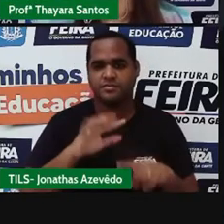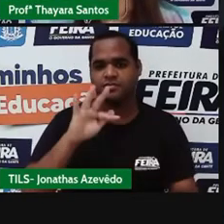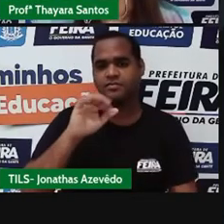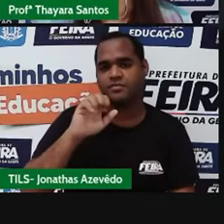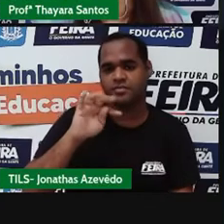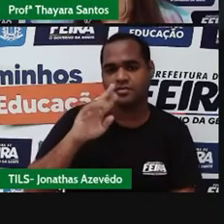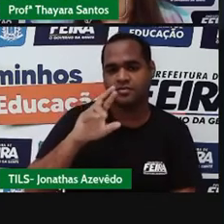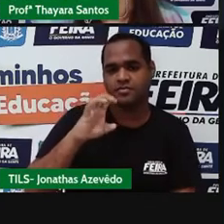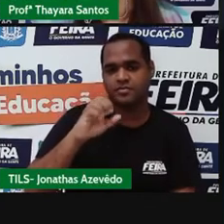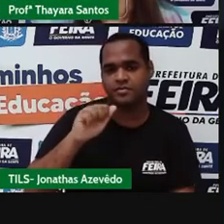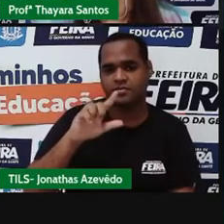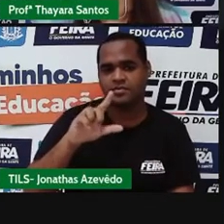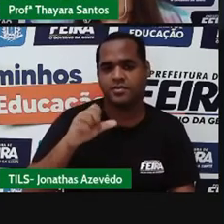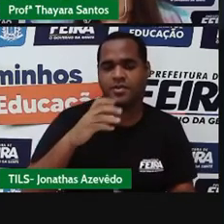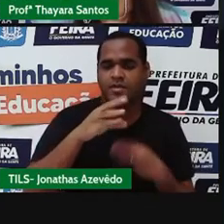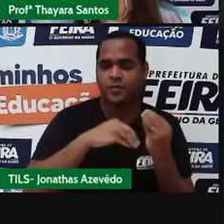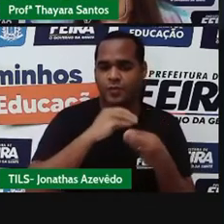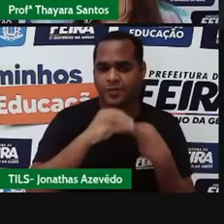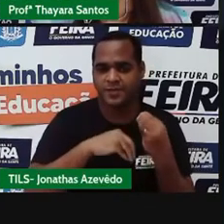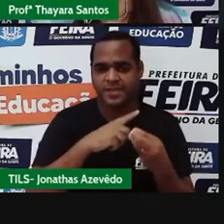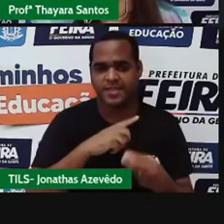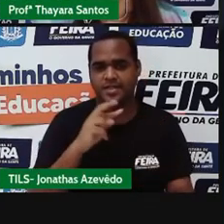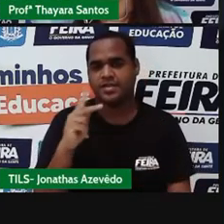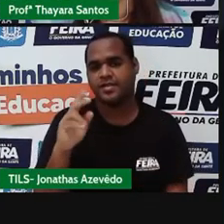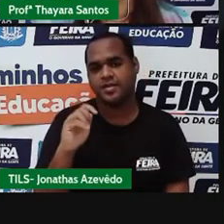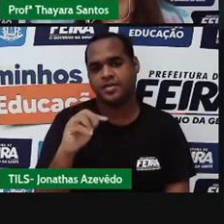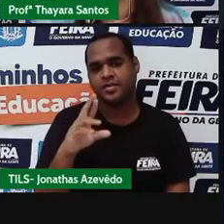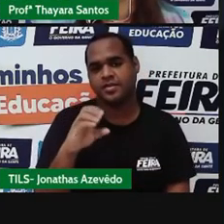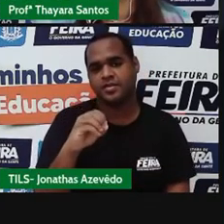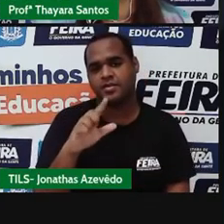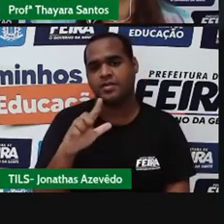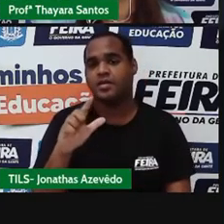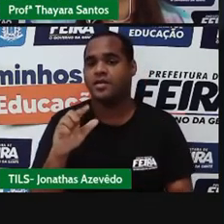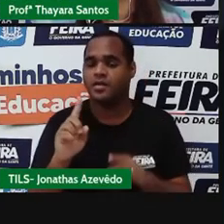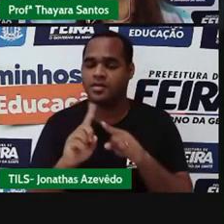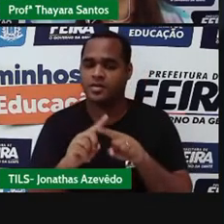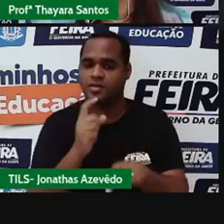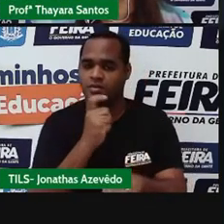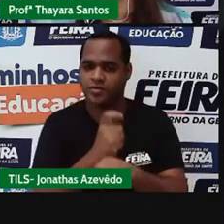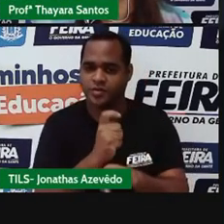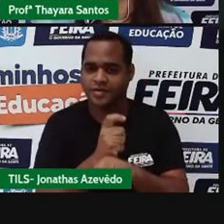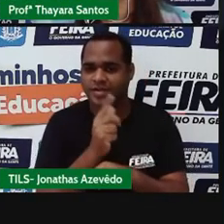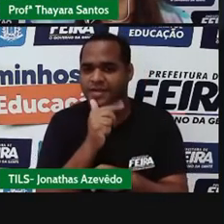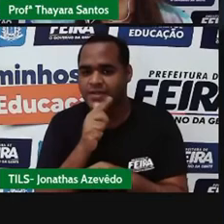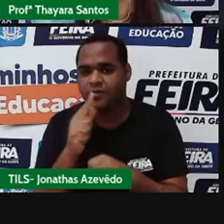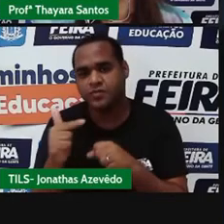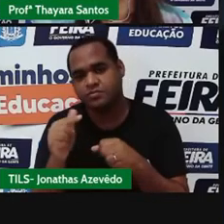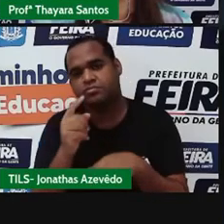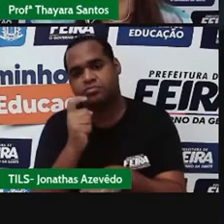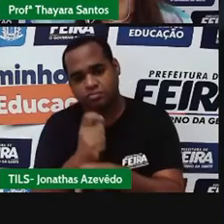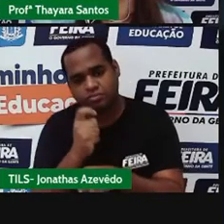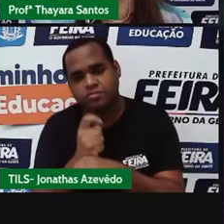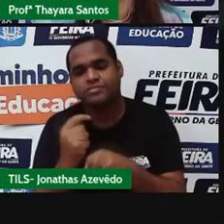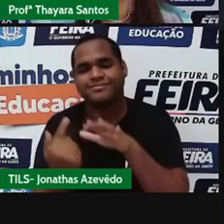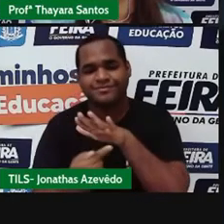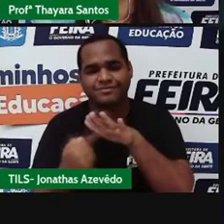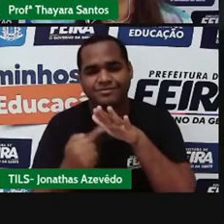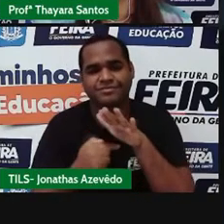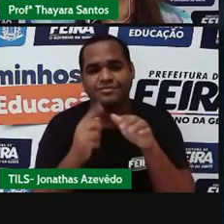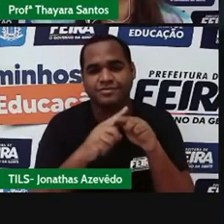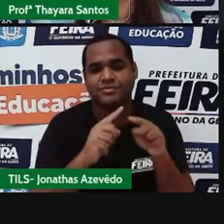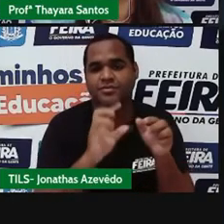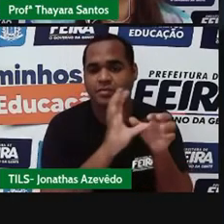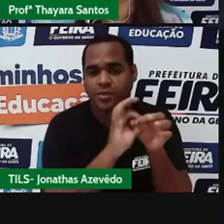método utilizado para separar misturas heterogêneas entre sólido líquido e sólido gás. Ela consiste na utilização de